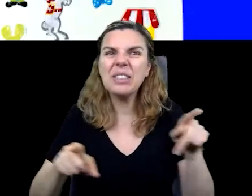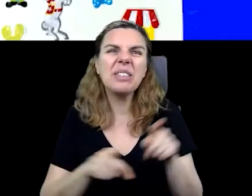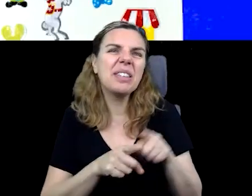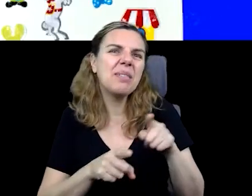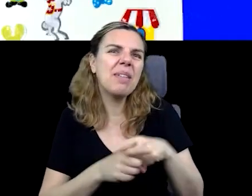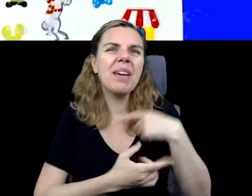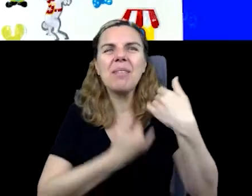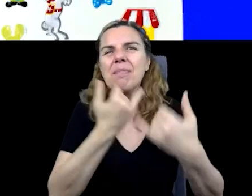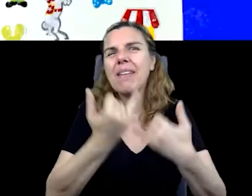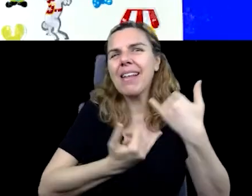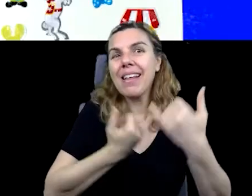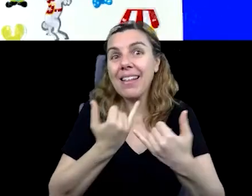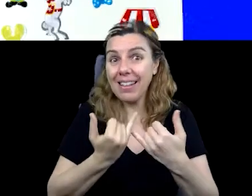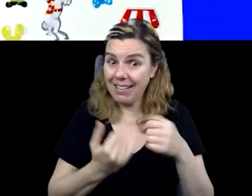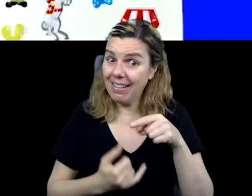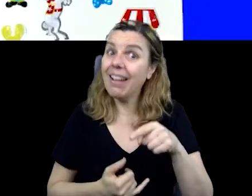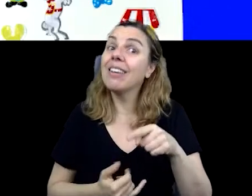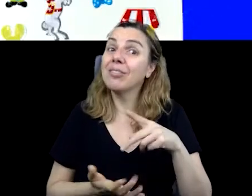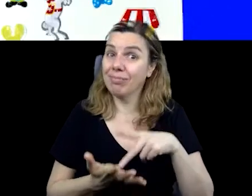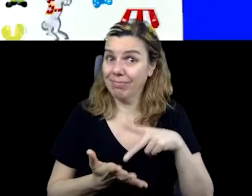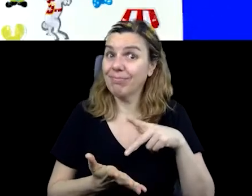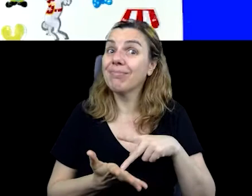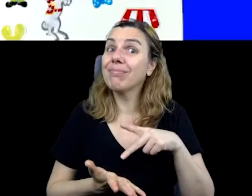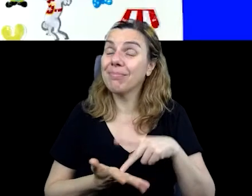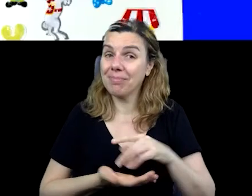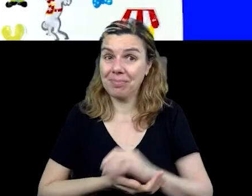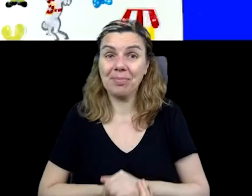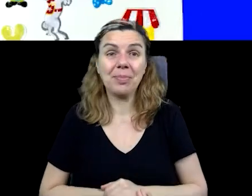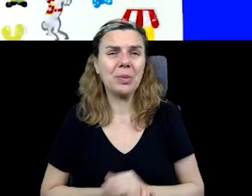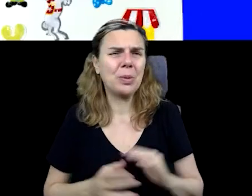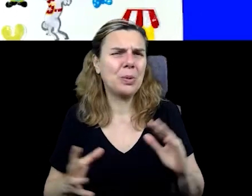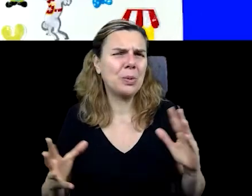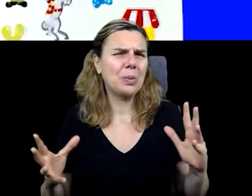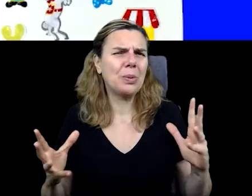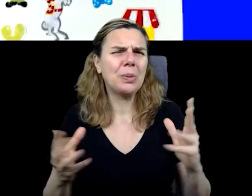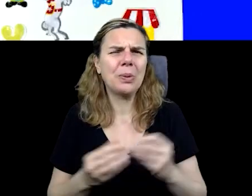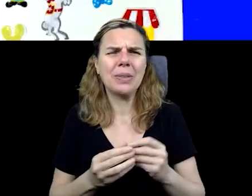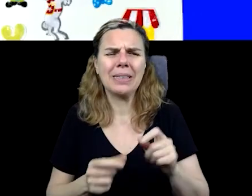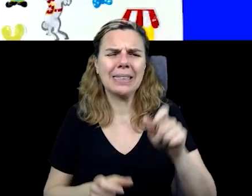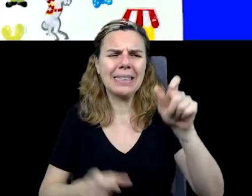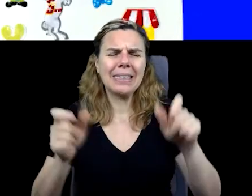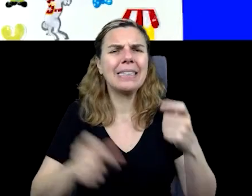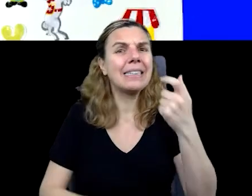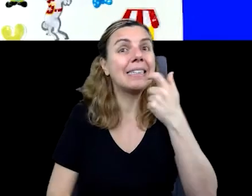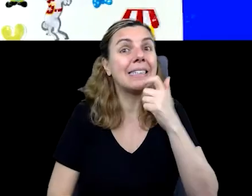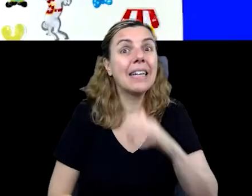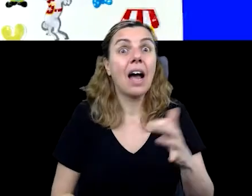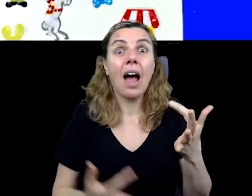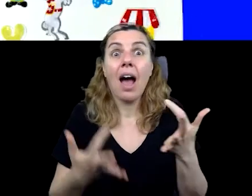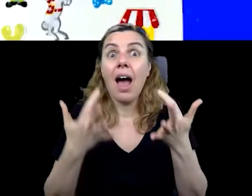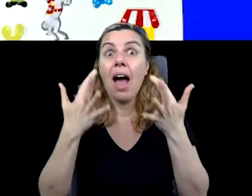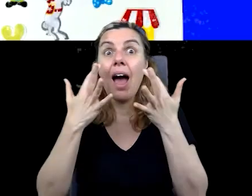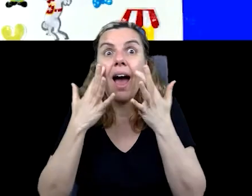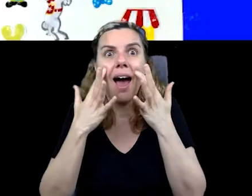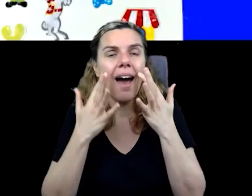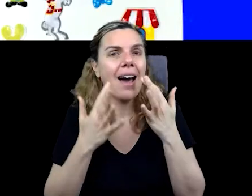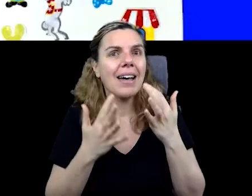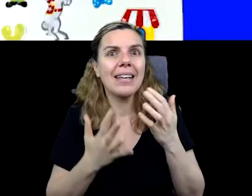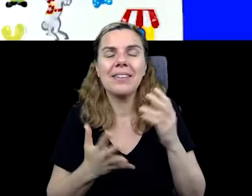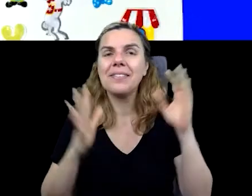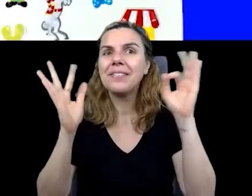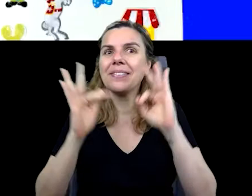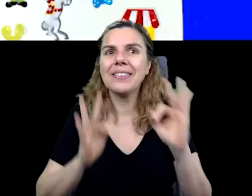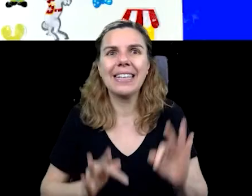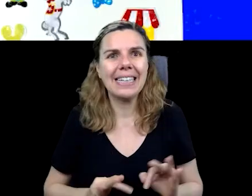diversões? É sério. A turma toda ficava encantada e vivia cada vez mais